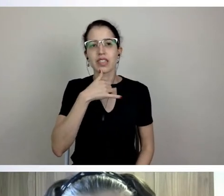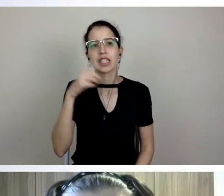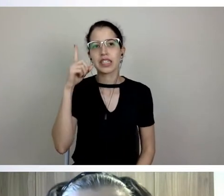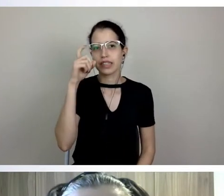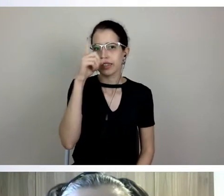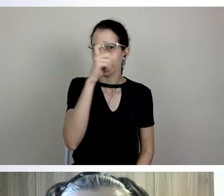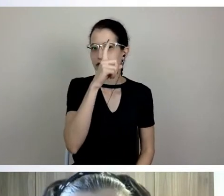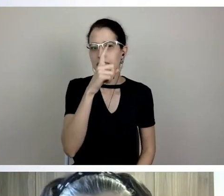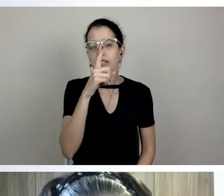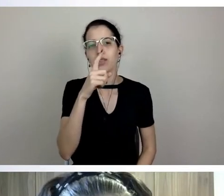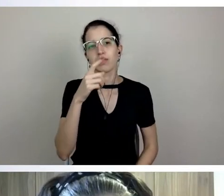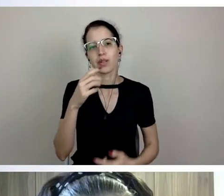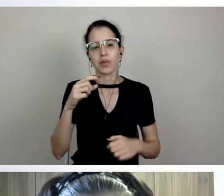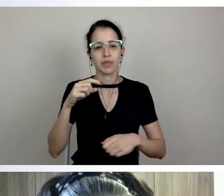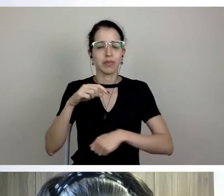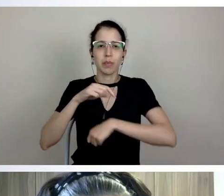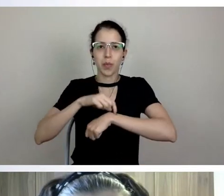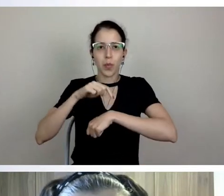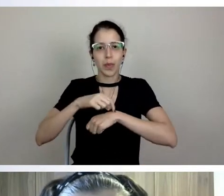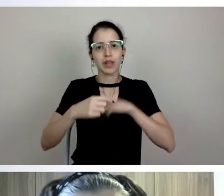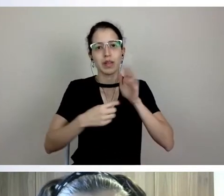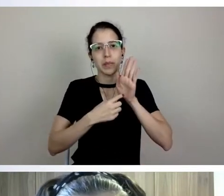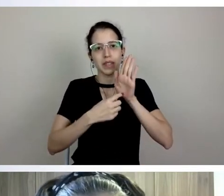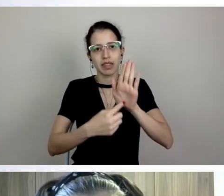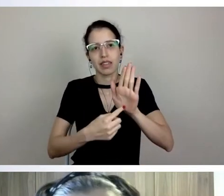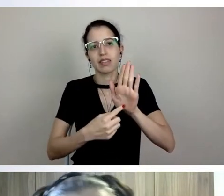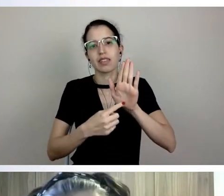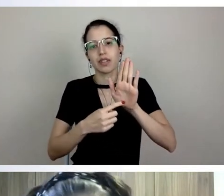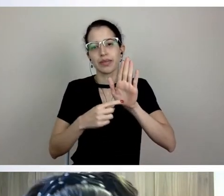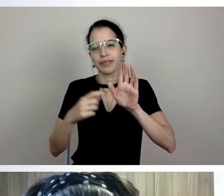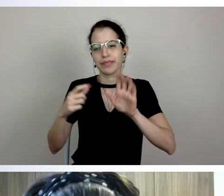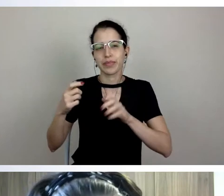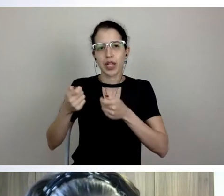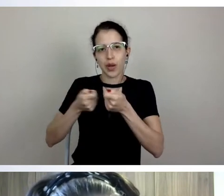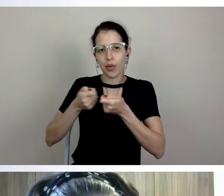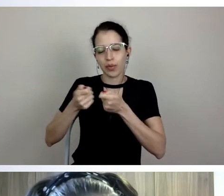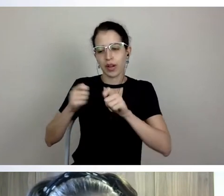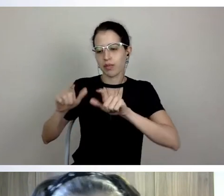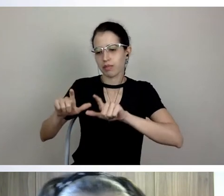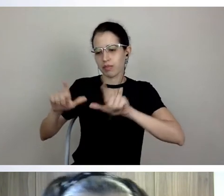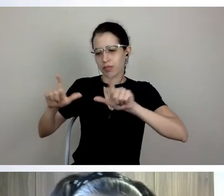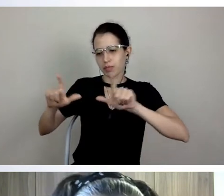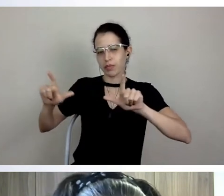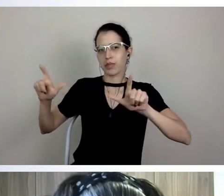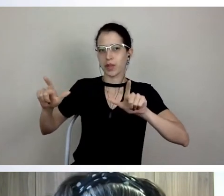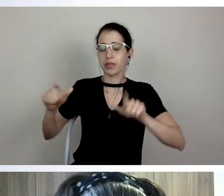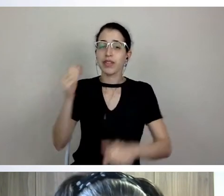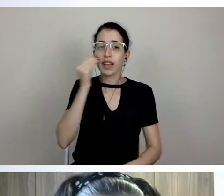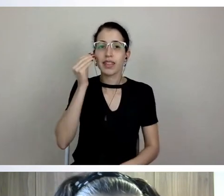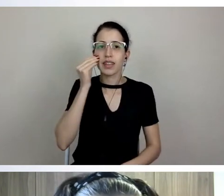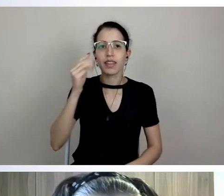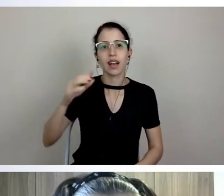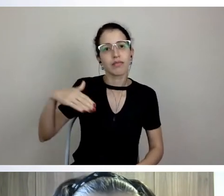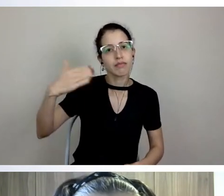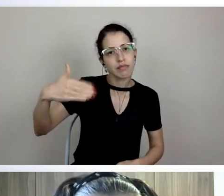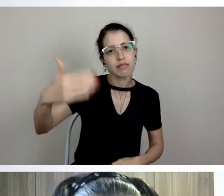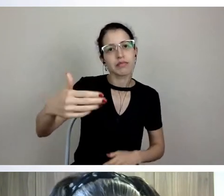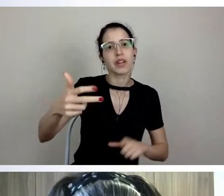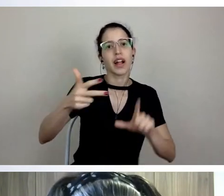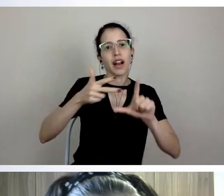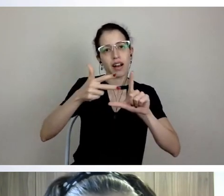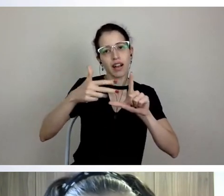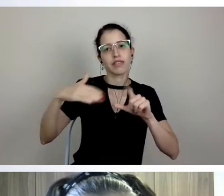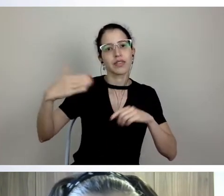apresentação, mas o comentário está registrado e a gente vai buscar na sequência, nas próximas lives, tentar evitar sempre